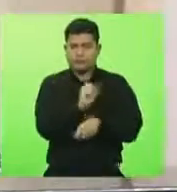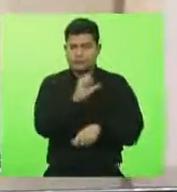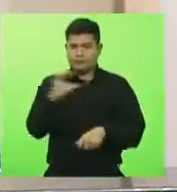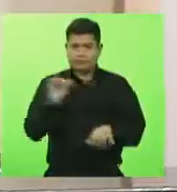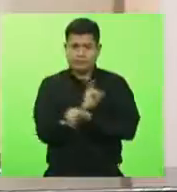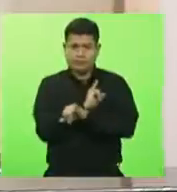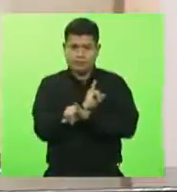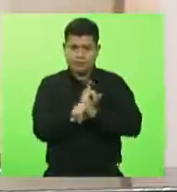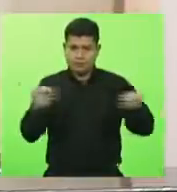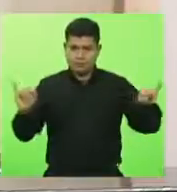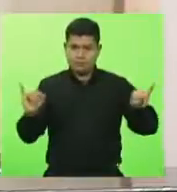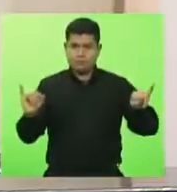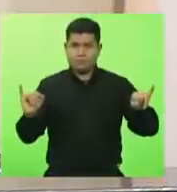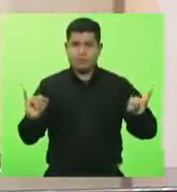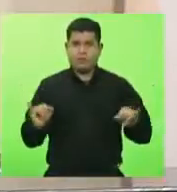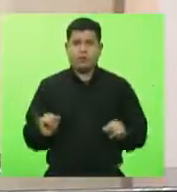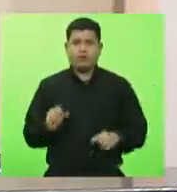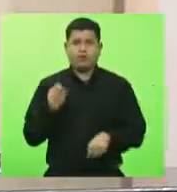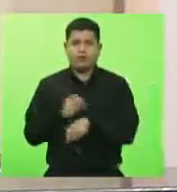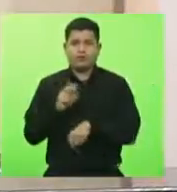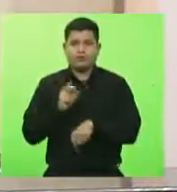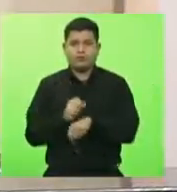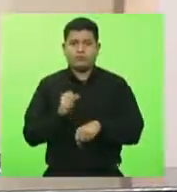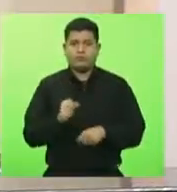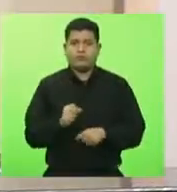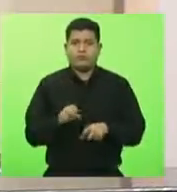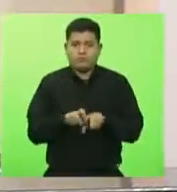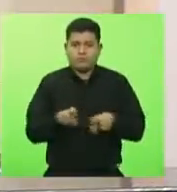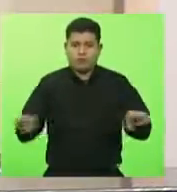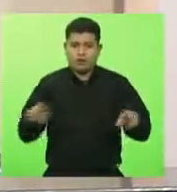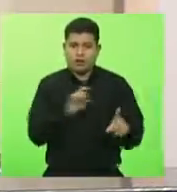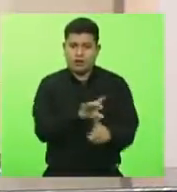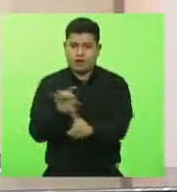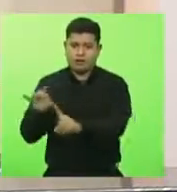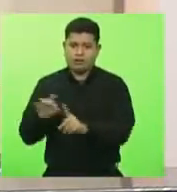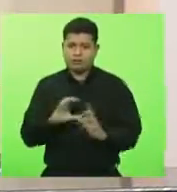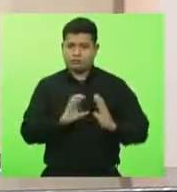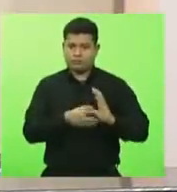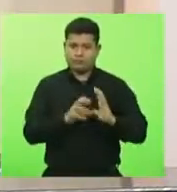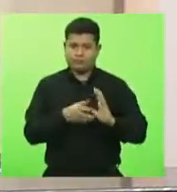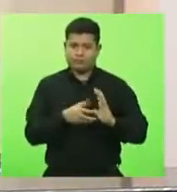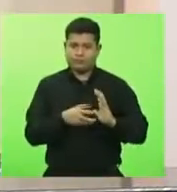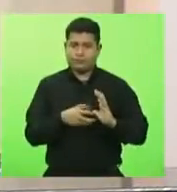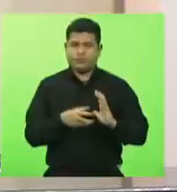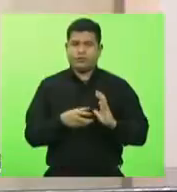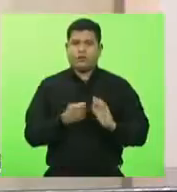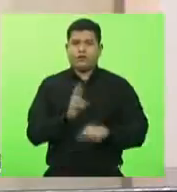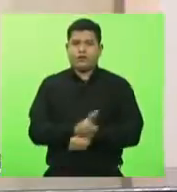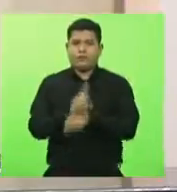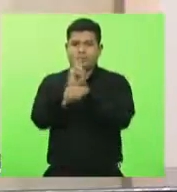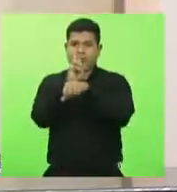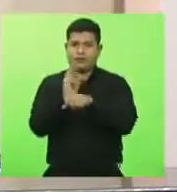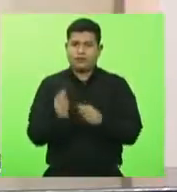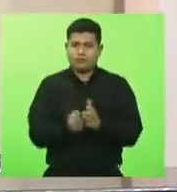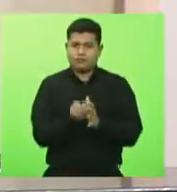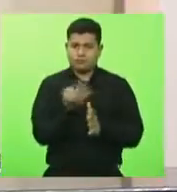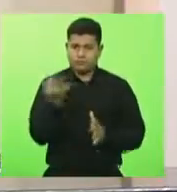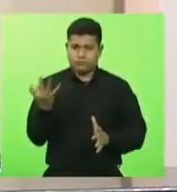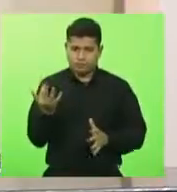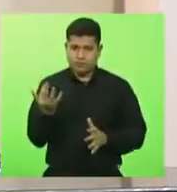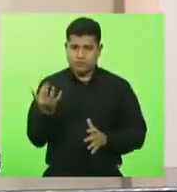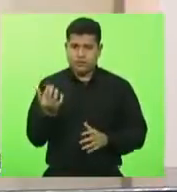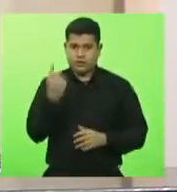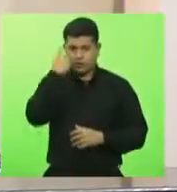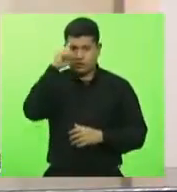presidência comunica o número de vagas que cabe a cada bancada ou bloco parlamentar, conforme representação numérica, do dia